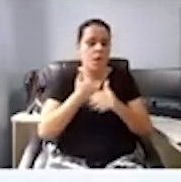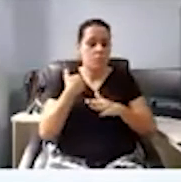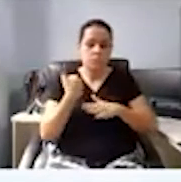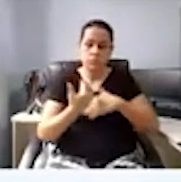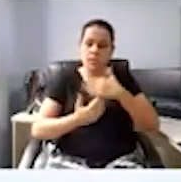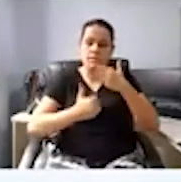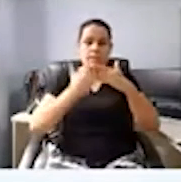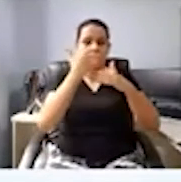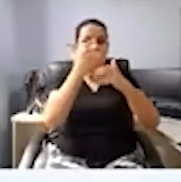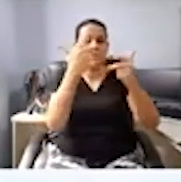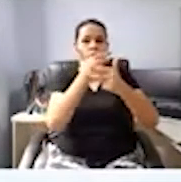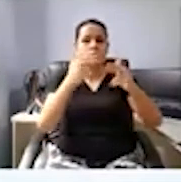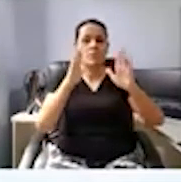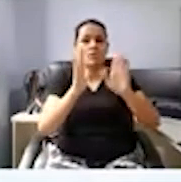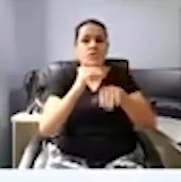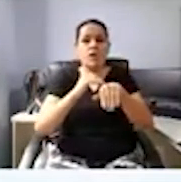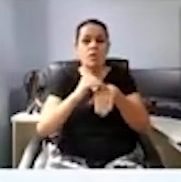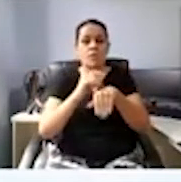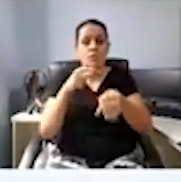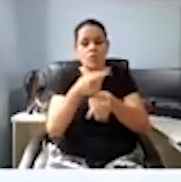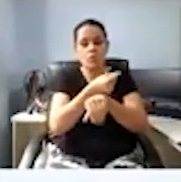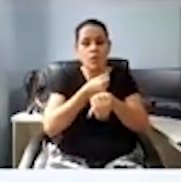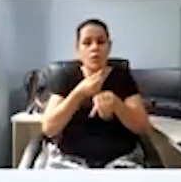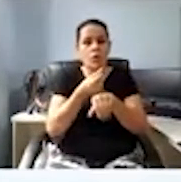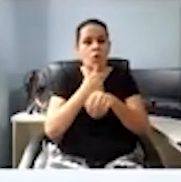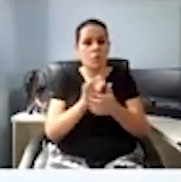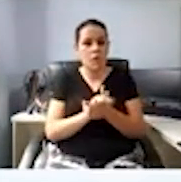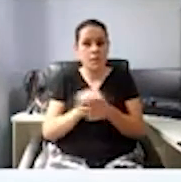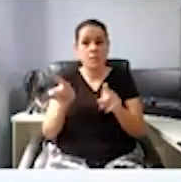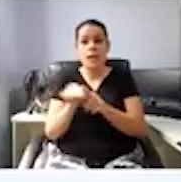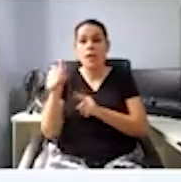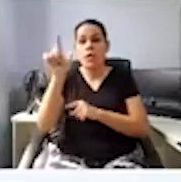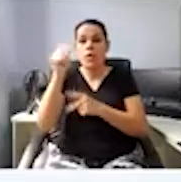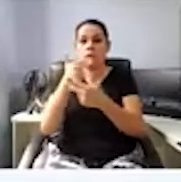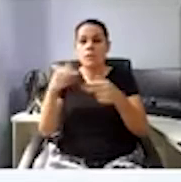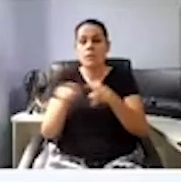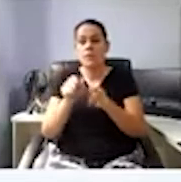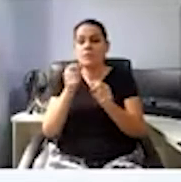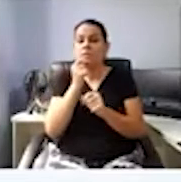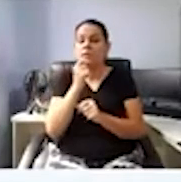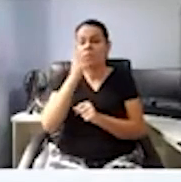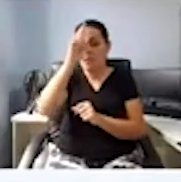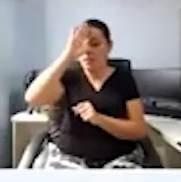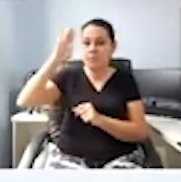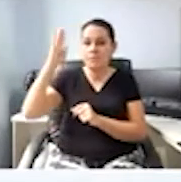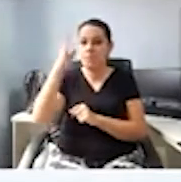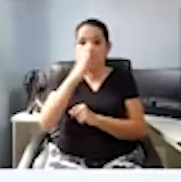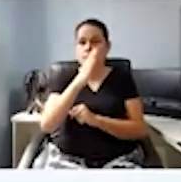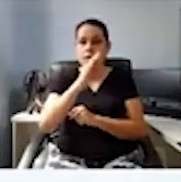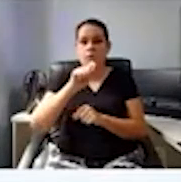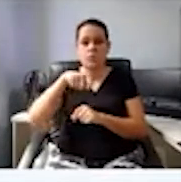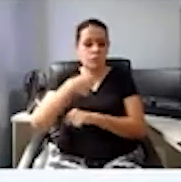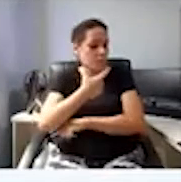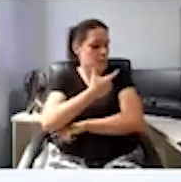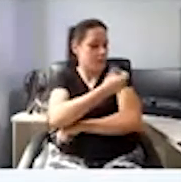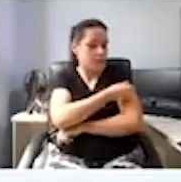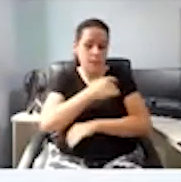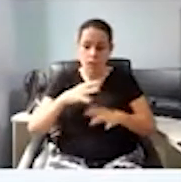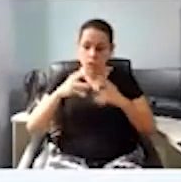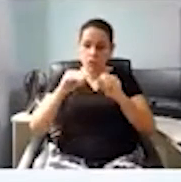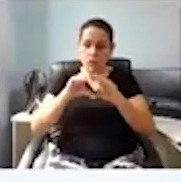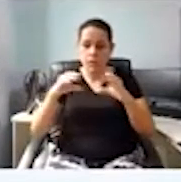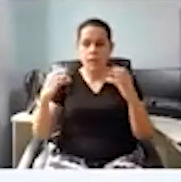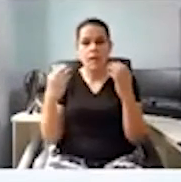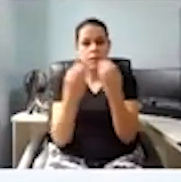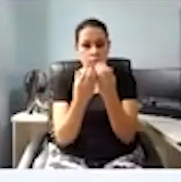como nós conversamos agora, a nossa economia. Outra questão é, assim, a prioridade que eu comentei de tomar a vacina, toda a nossa comunidade.